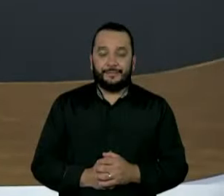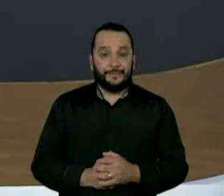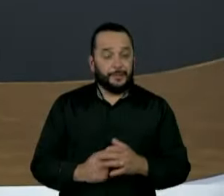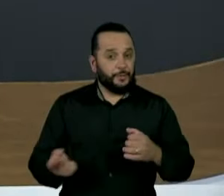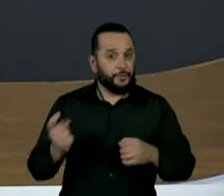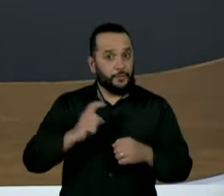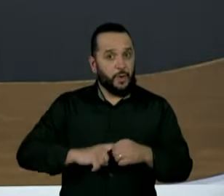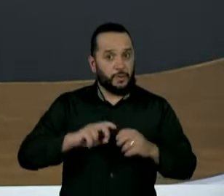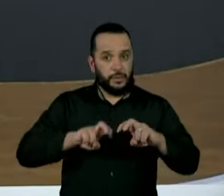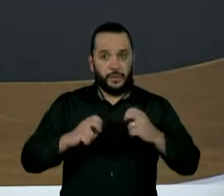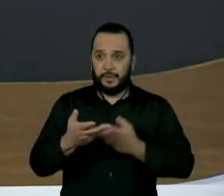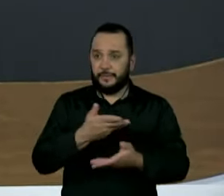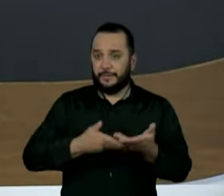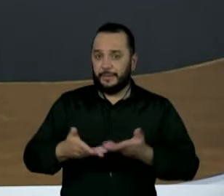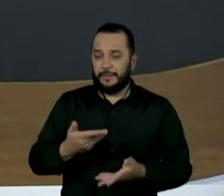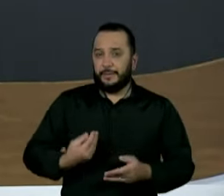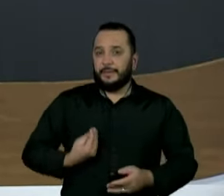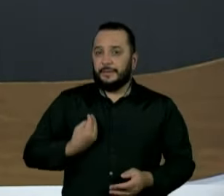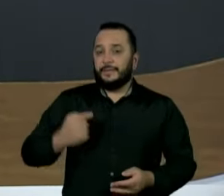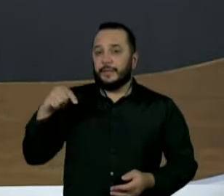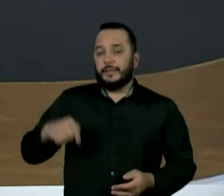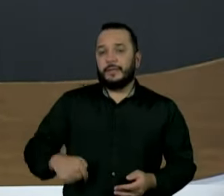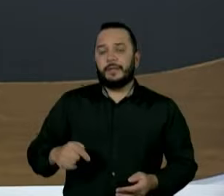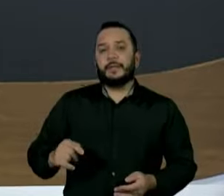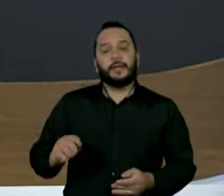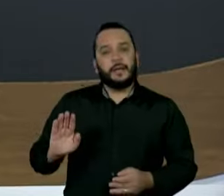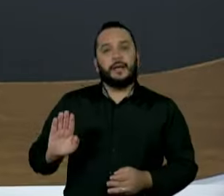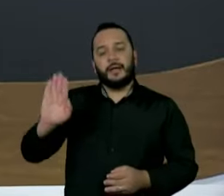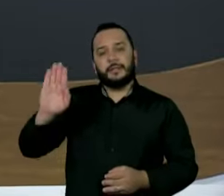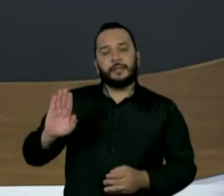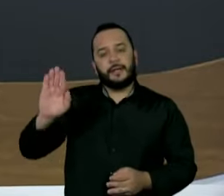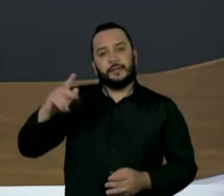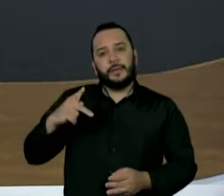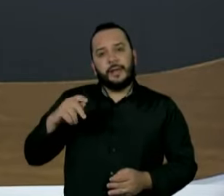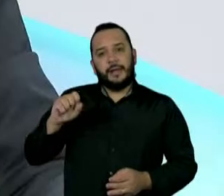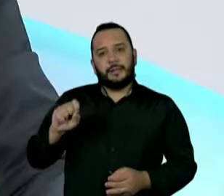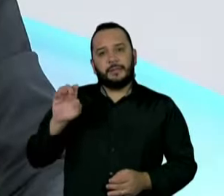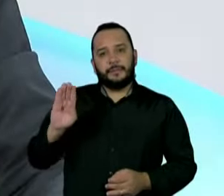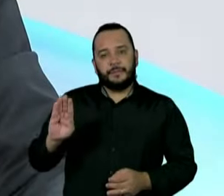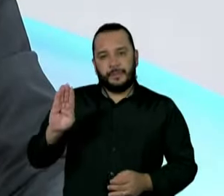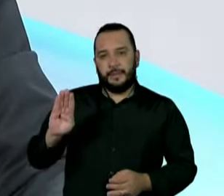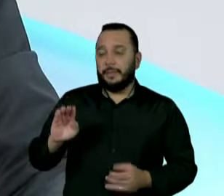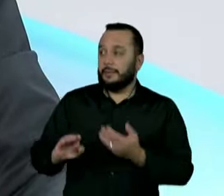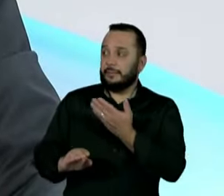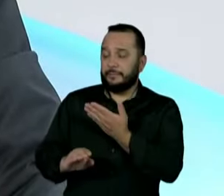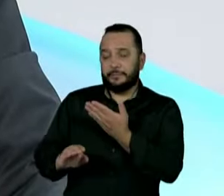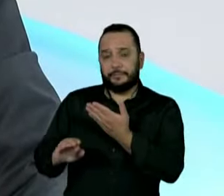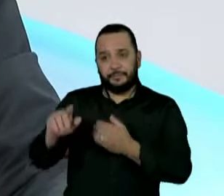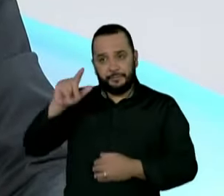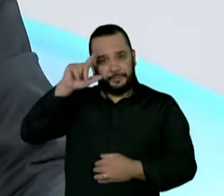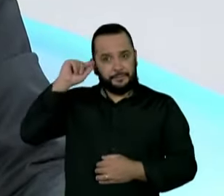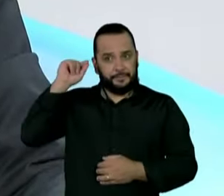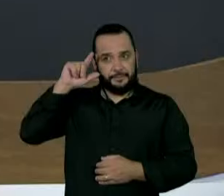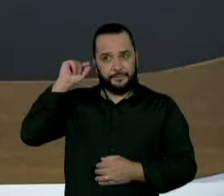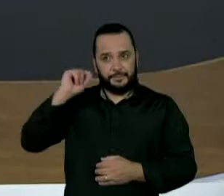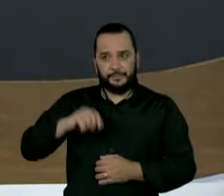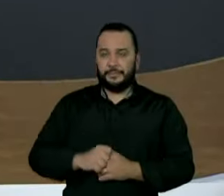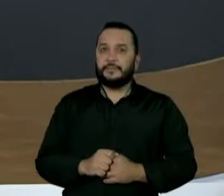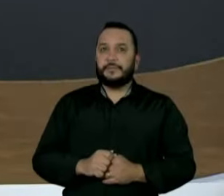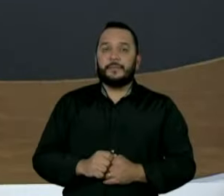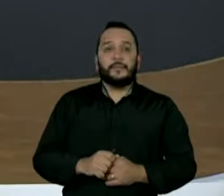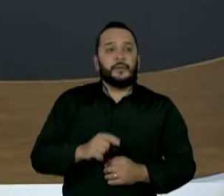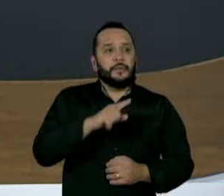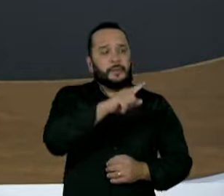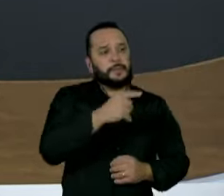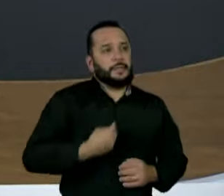Estamos de volta com o Roda Viva, que hoje recebe o pré-candidato do PSB ao governo de São Paulo, Márcio França. Governador, quando esteve aqui há